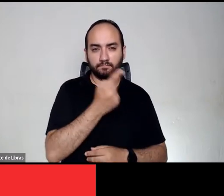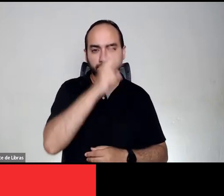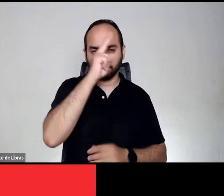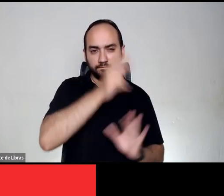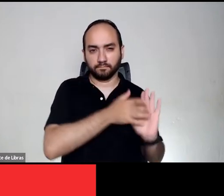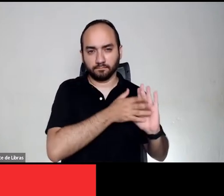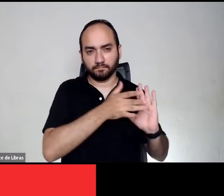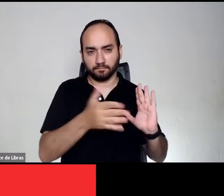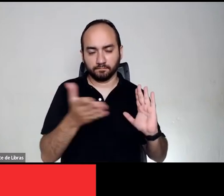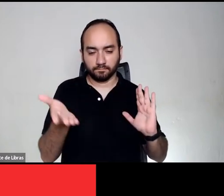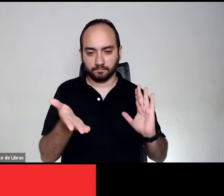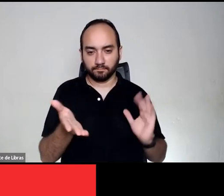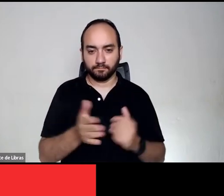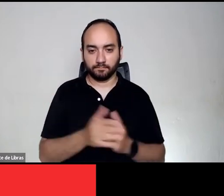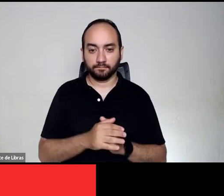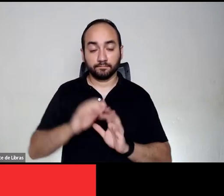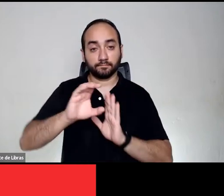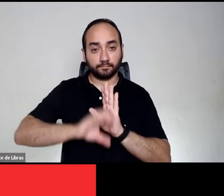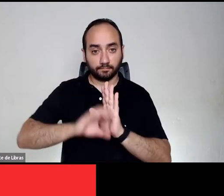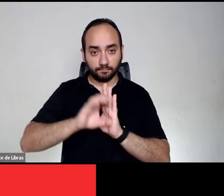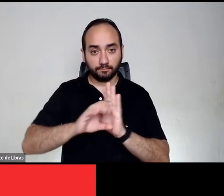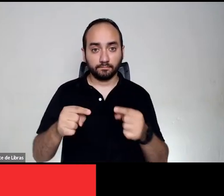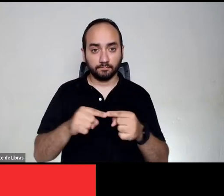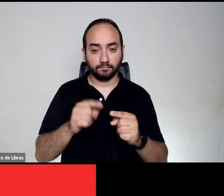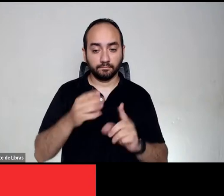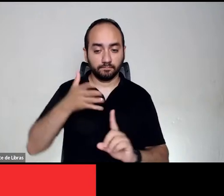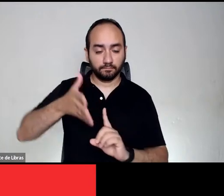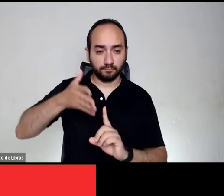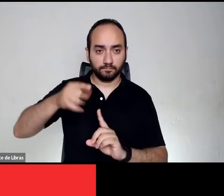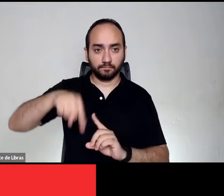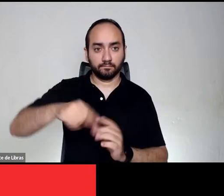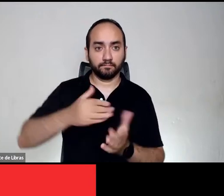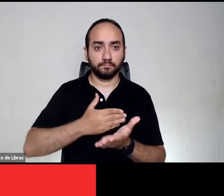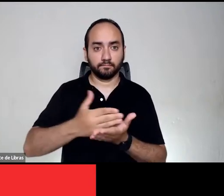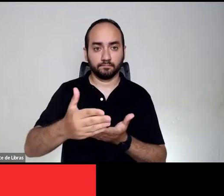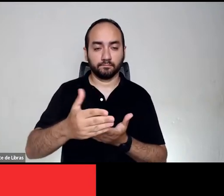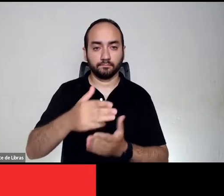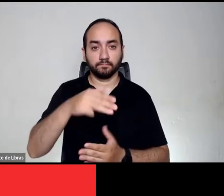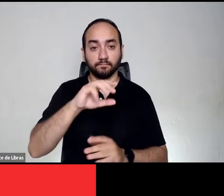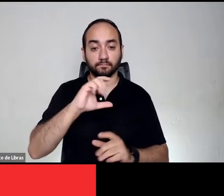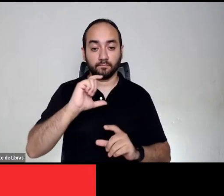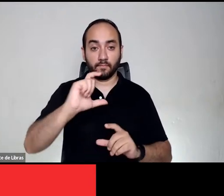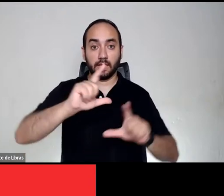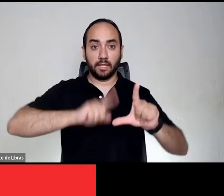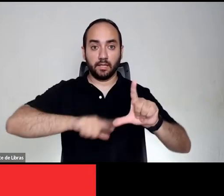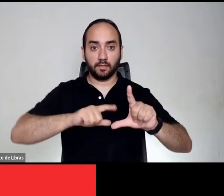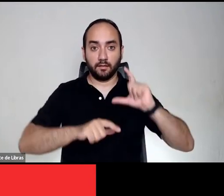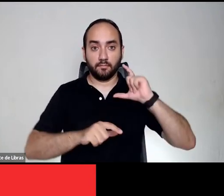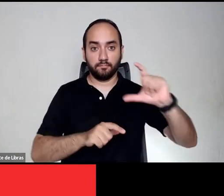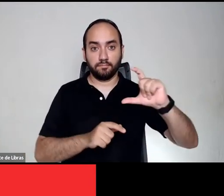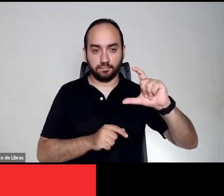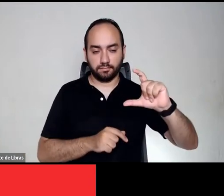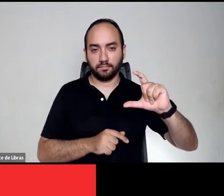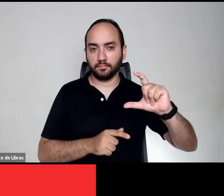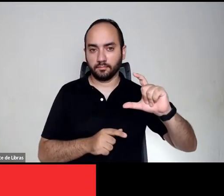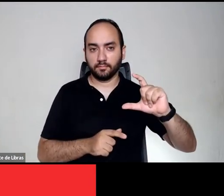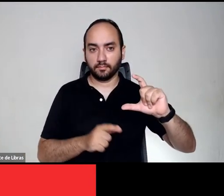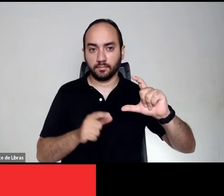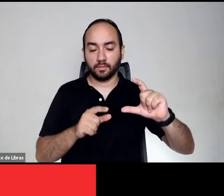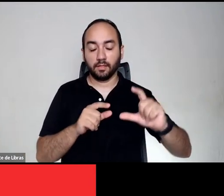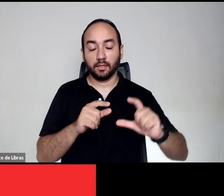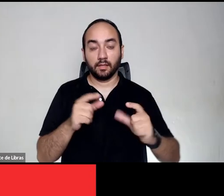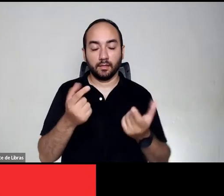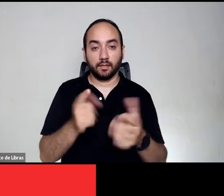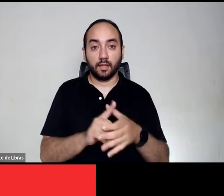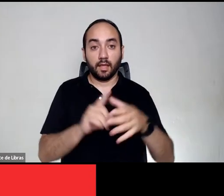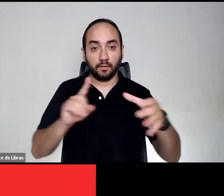agora, são conceitos que carrego na minha palestra com as iniciais maiúsculas e são indissociáveis